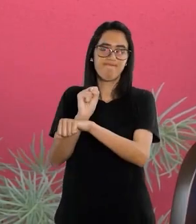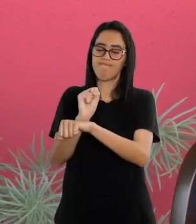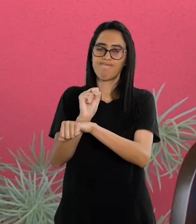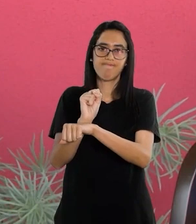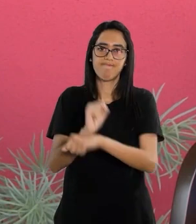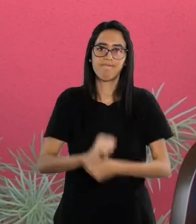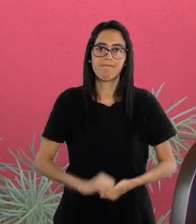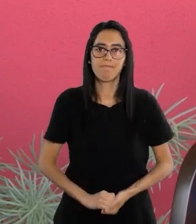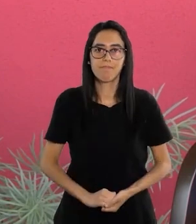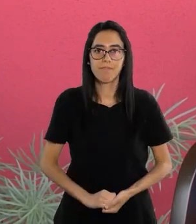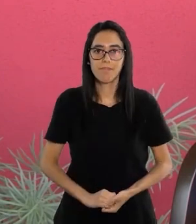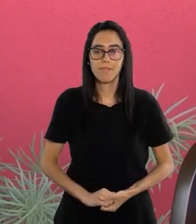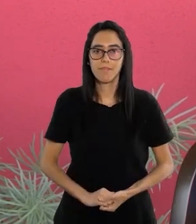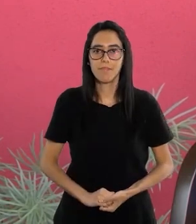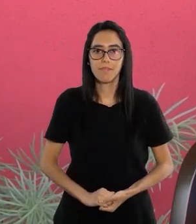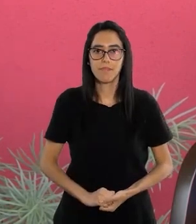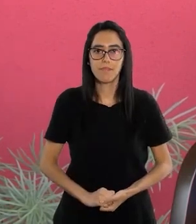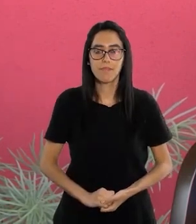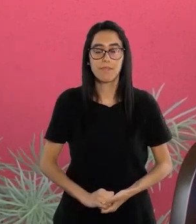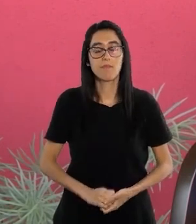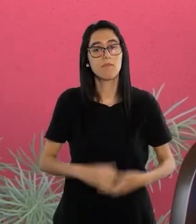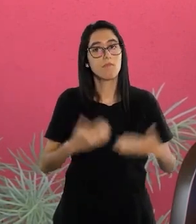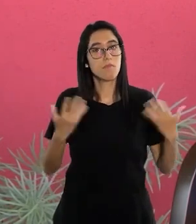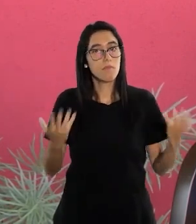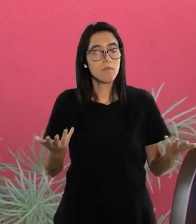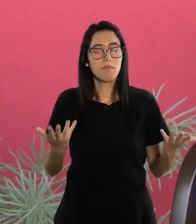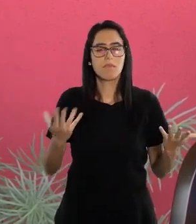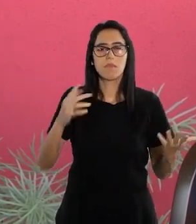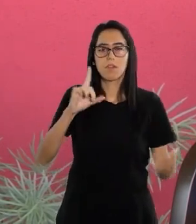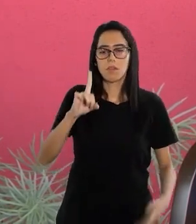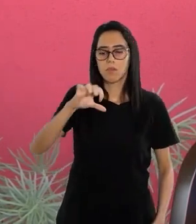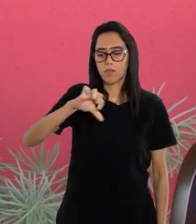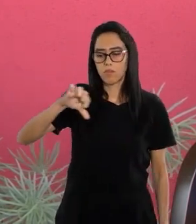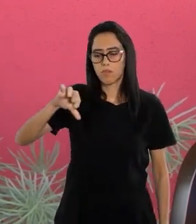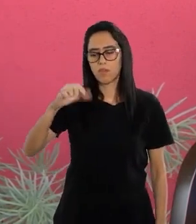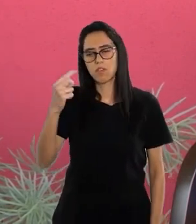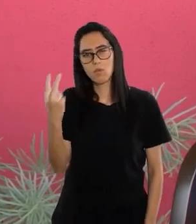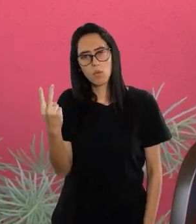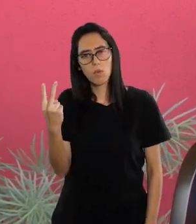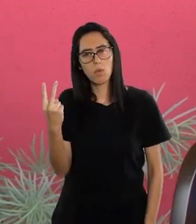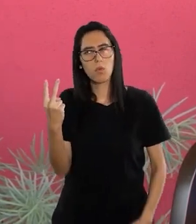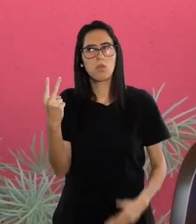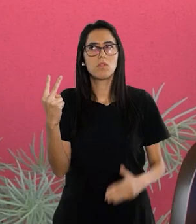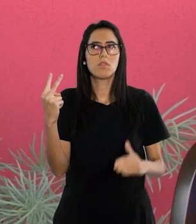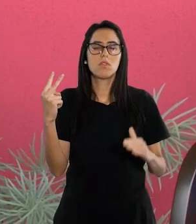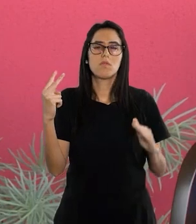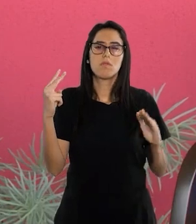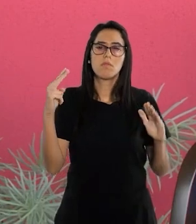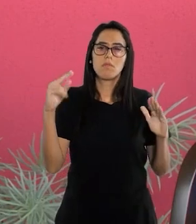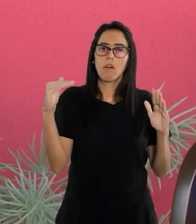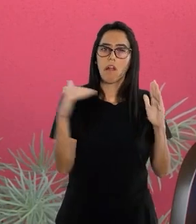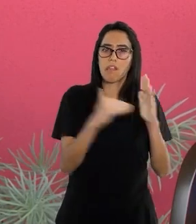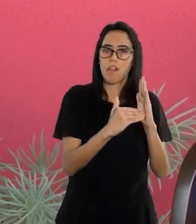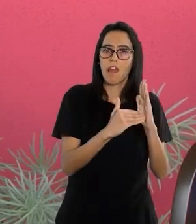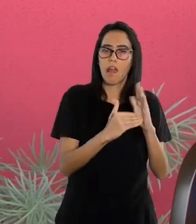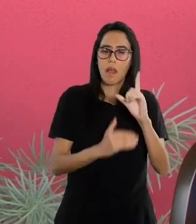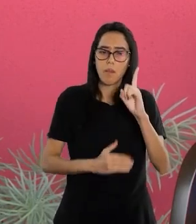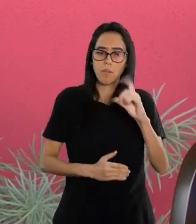estudo. Aí por onde, de 92 a